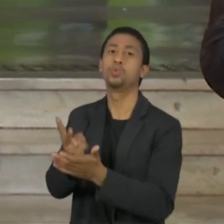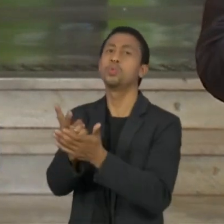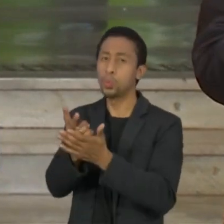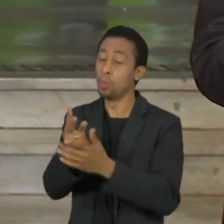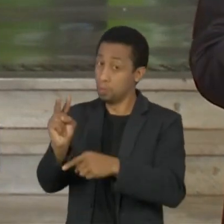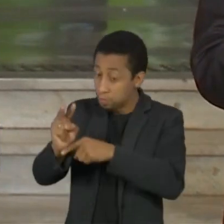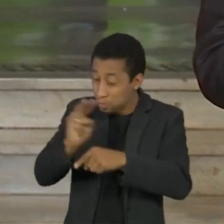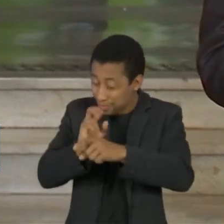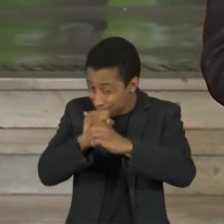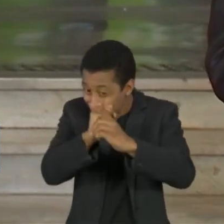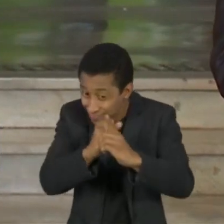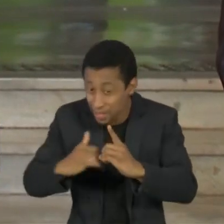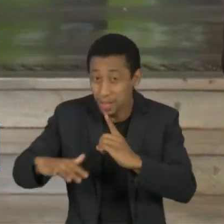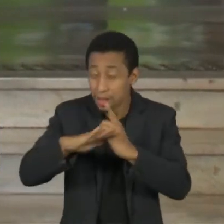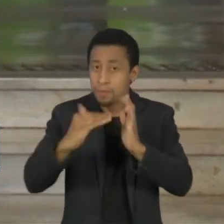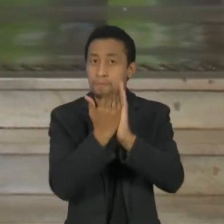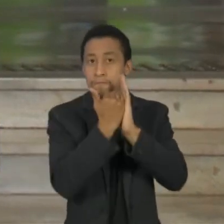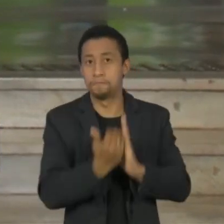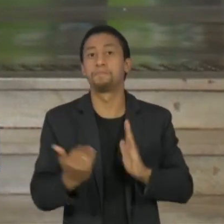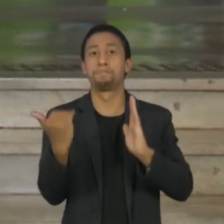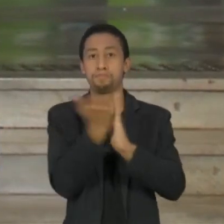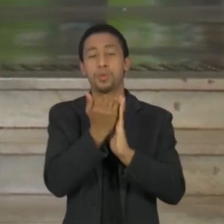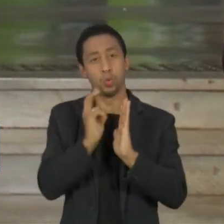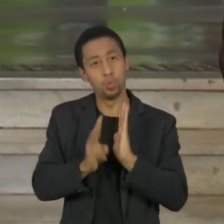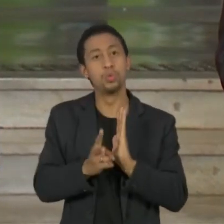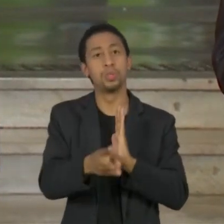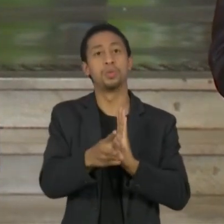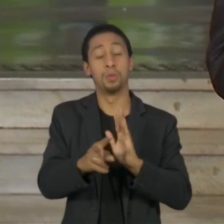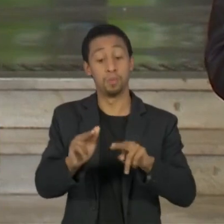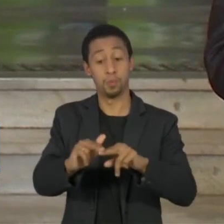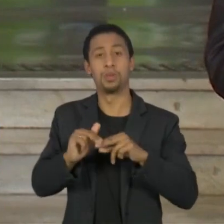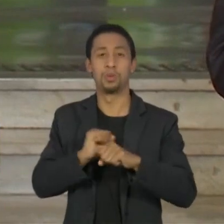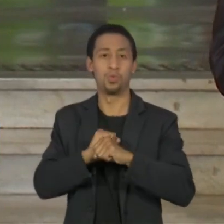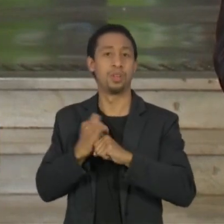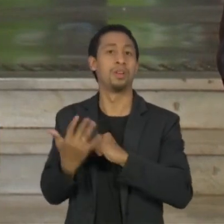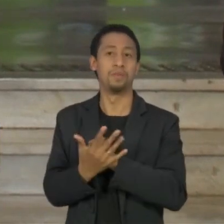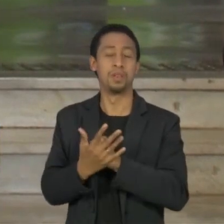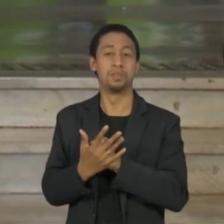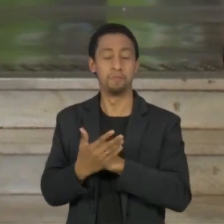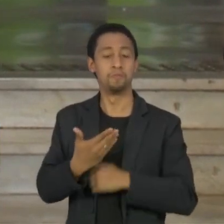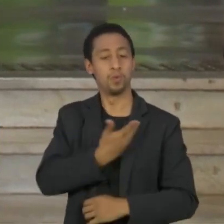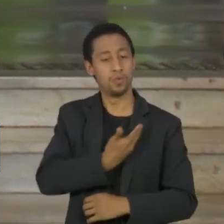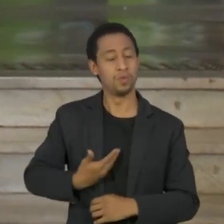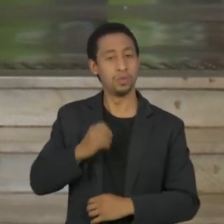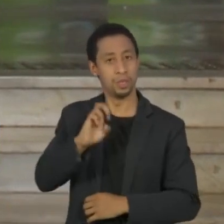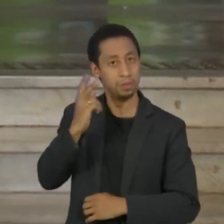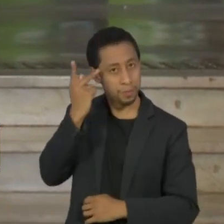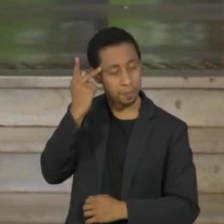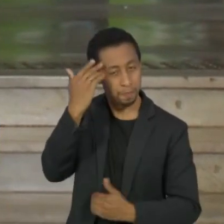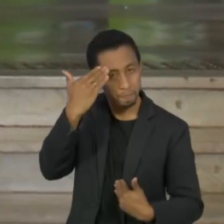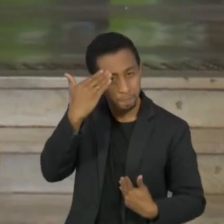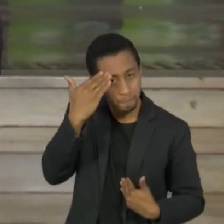se intensifica enquanto perdurar essa pandemia e sempre durante o nosso governo. Muito obrigada.